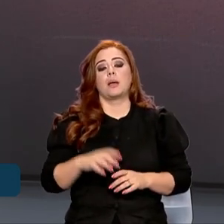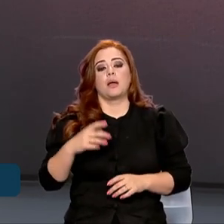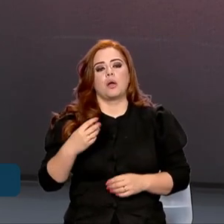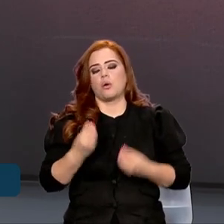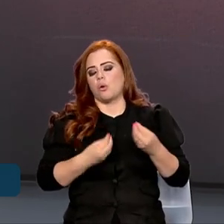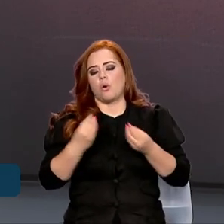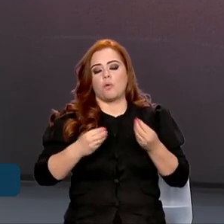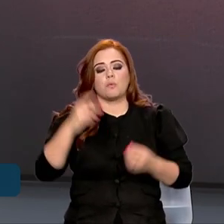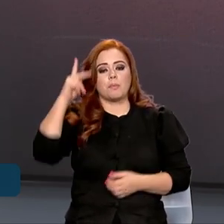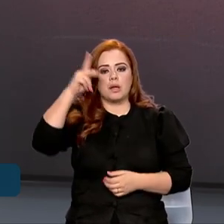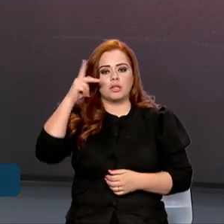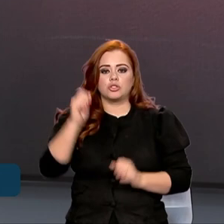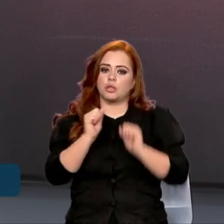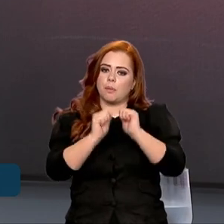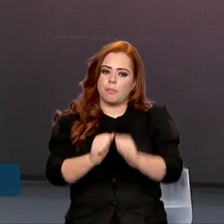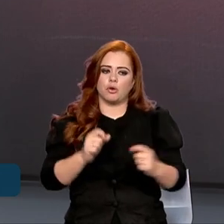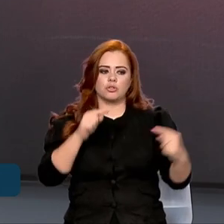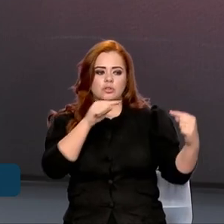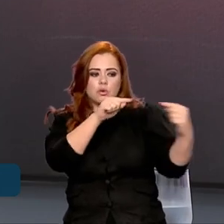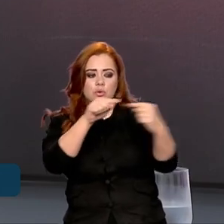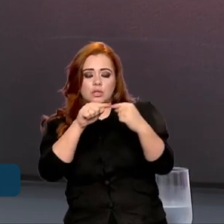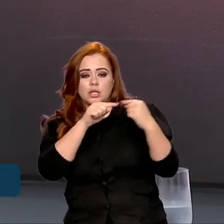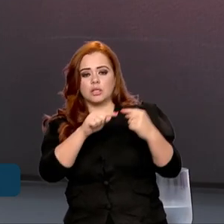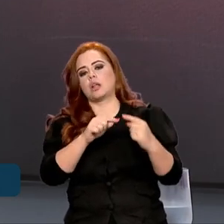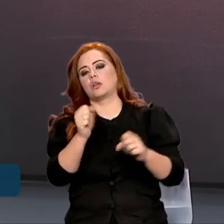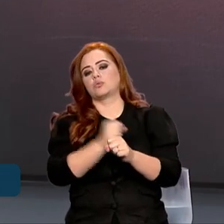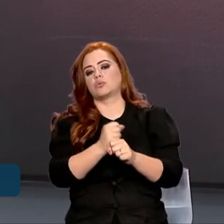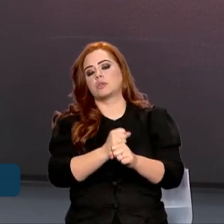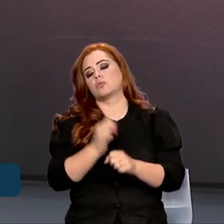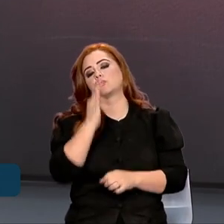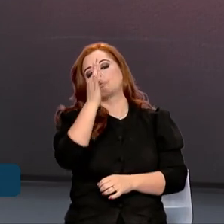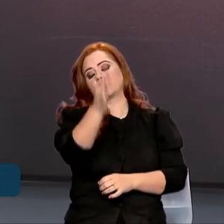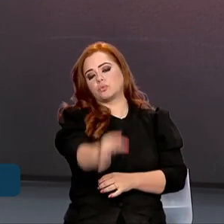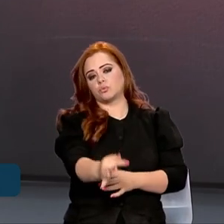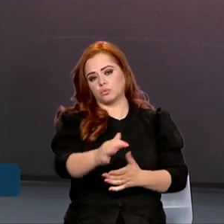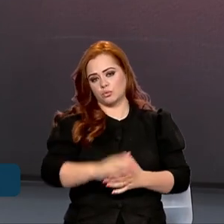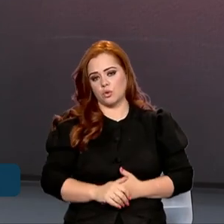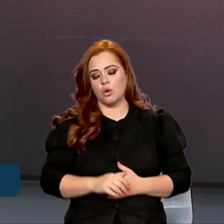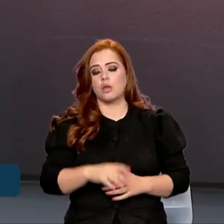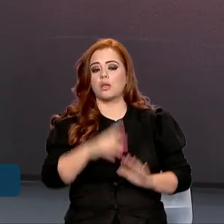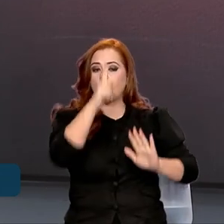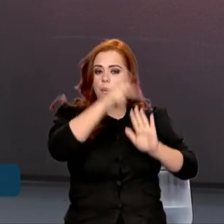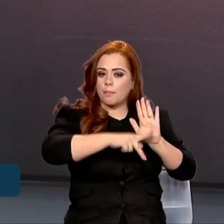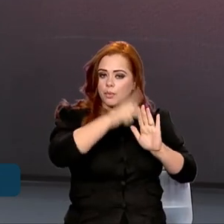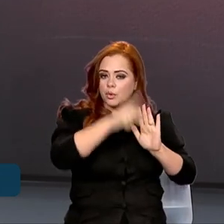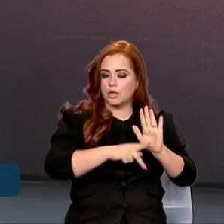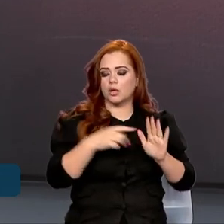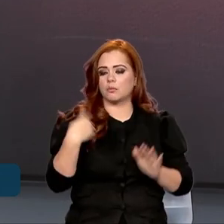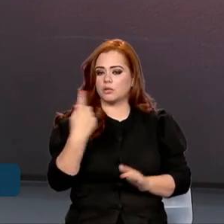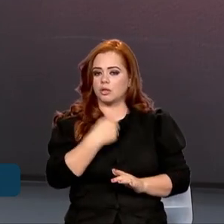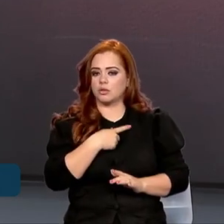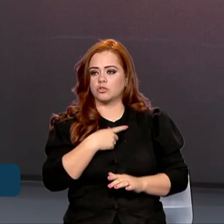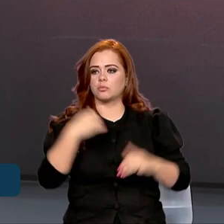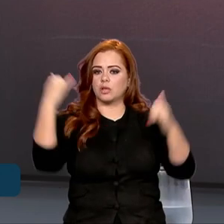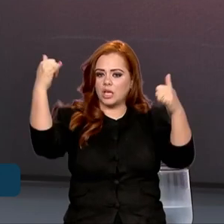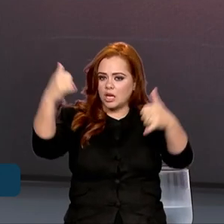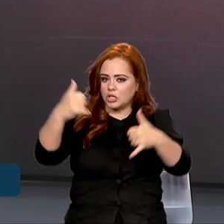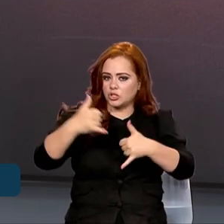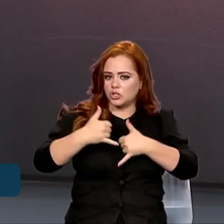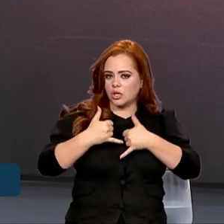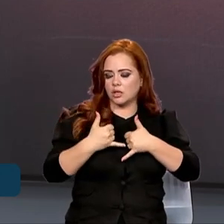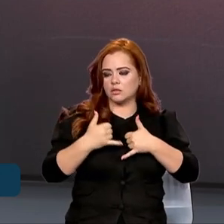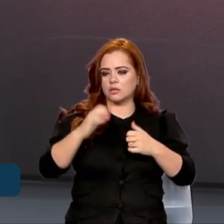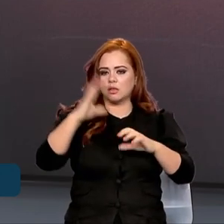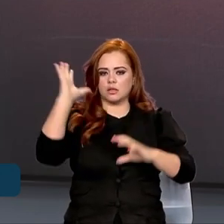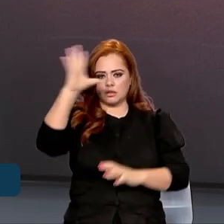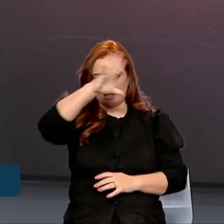Parintins, que possam se conectar ao longo dos próximos anos no âmbito desse programa que nós estamos chamando de Energias da Amazônia, que